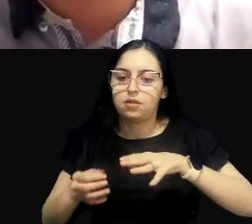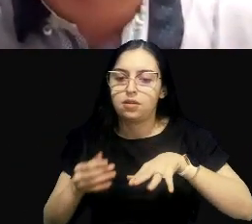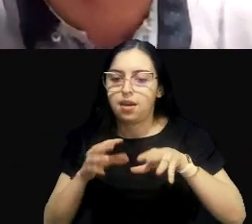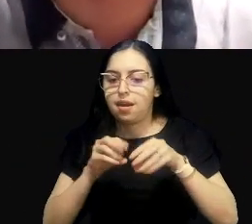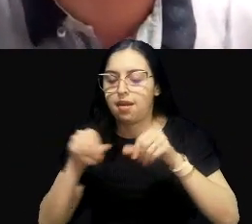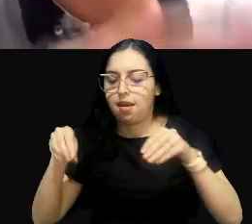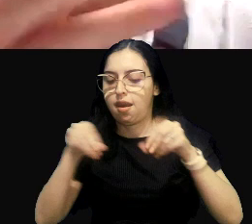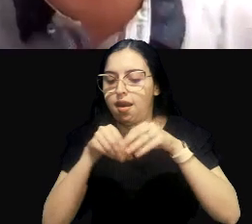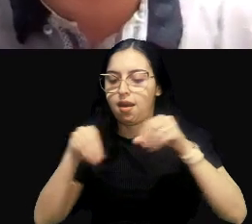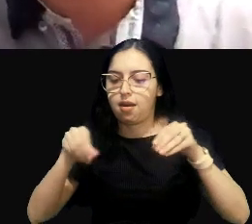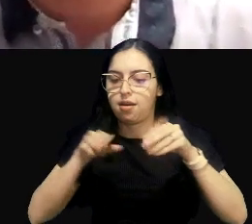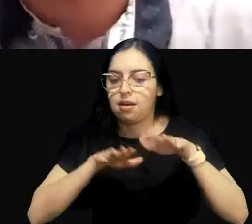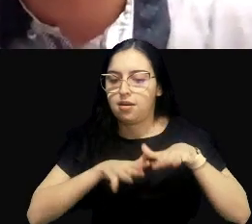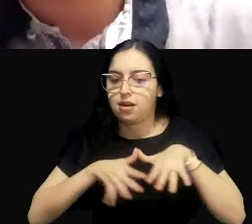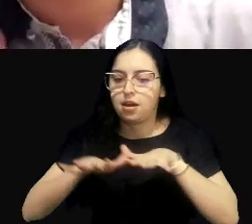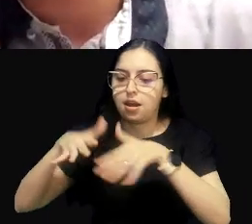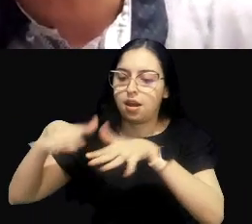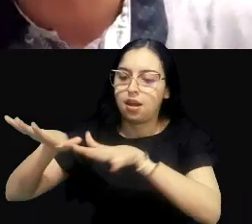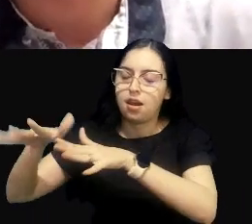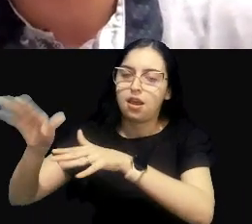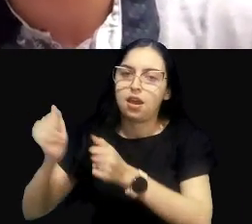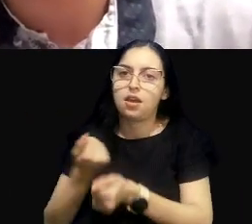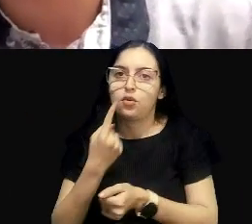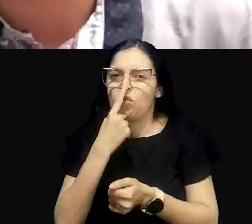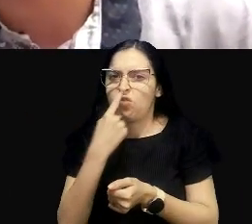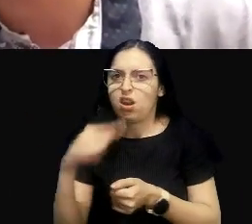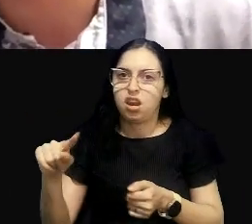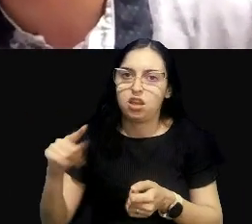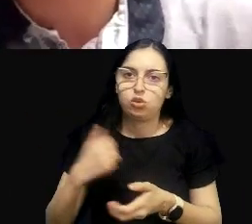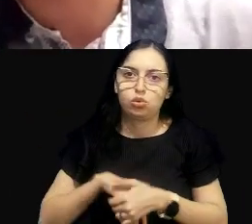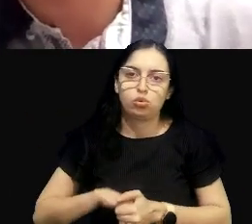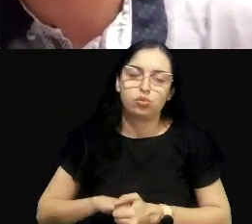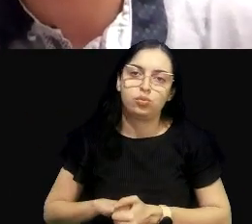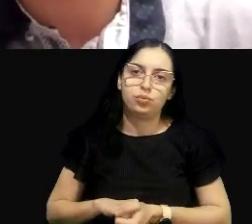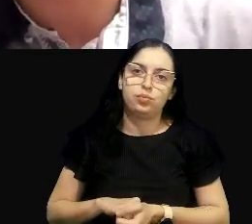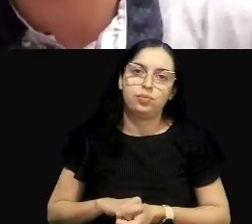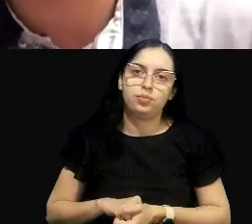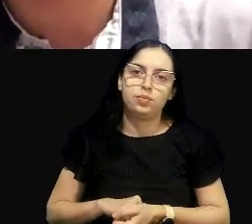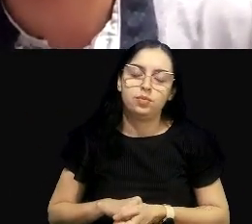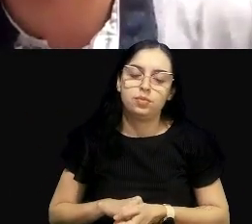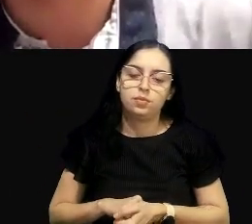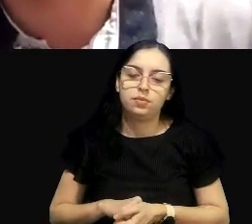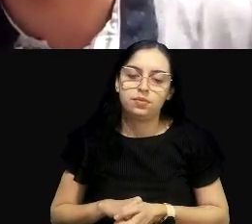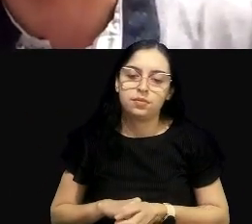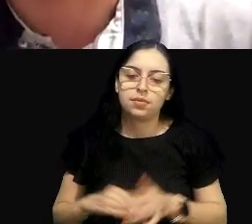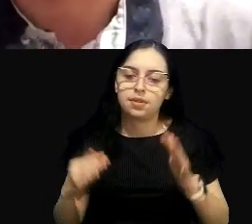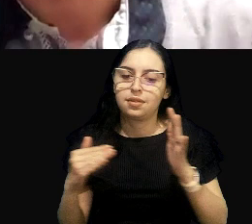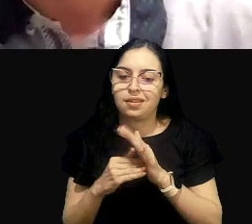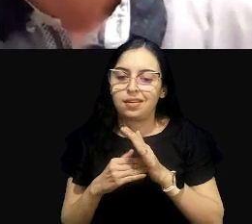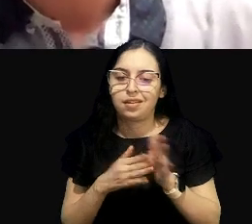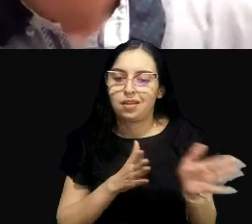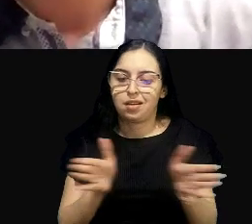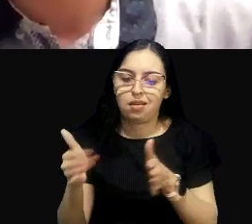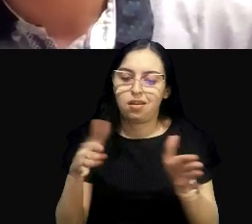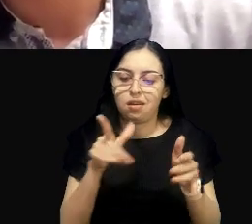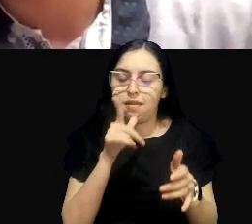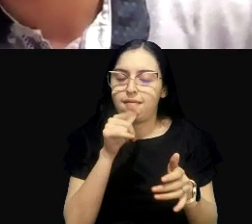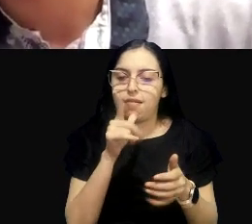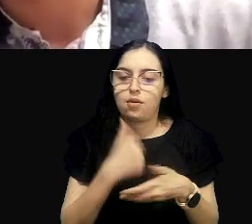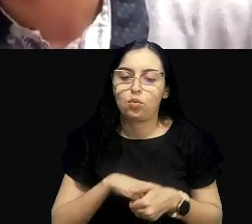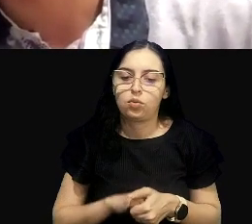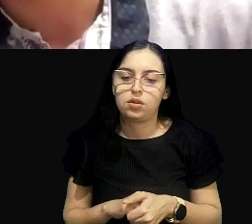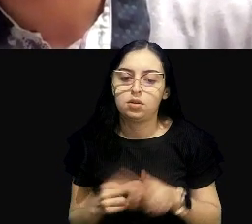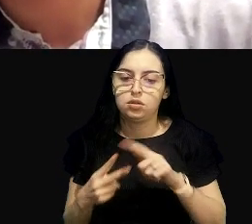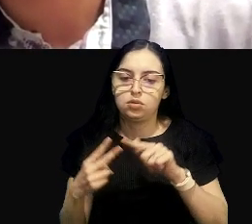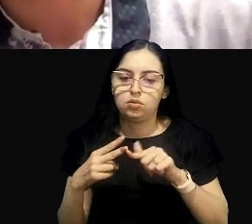entre aspas, estou usando um termo simples, ela lava e arrasta esses poluentes, e esses poluentes podem chegar aos cursos da água. Essas duas